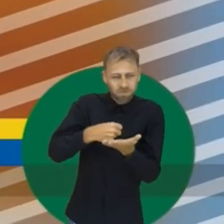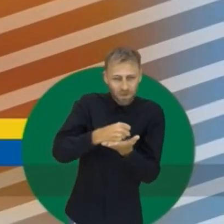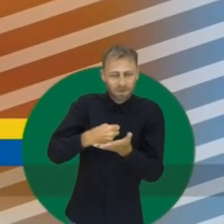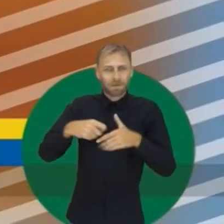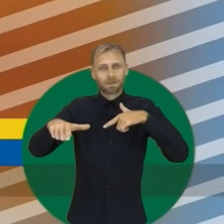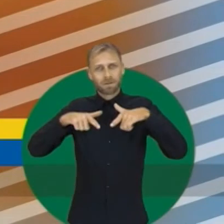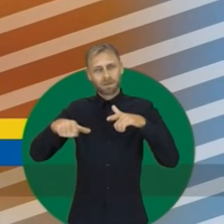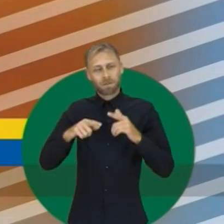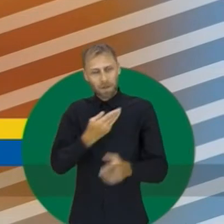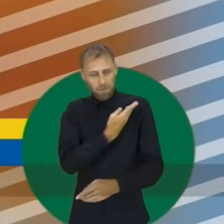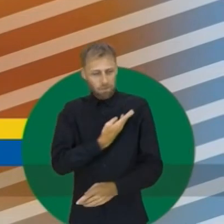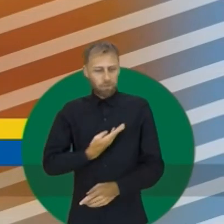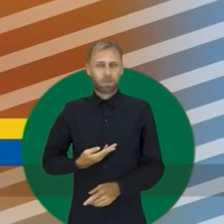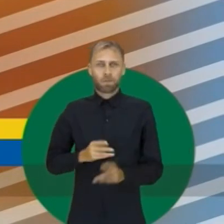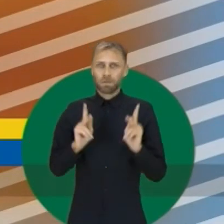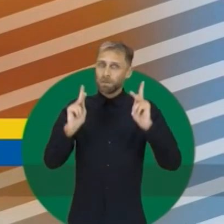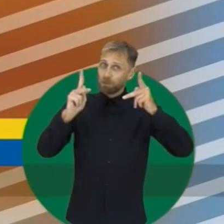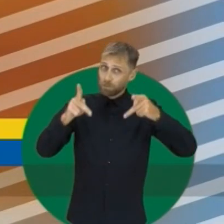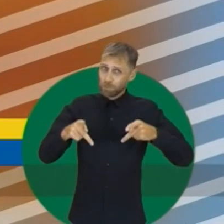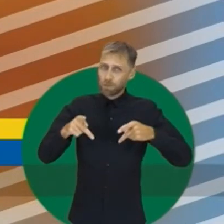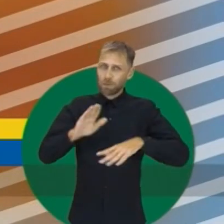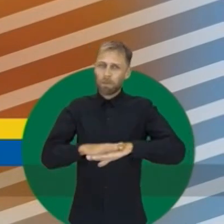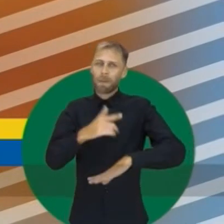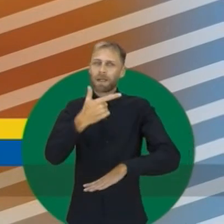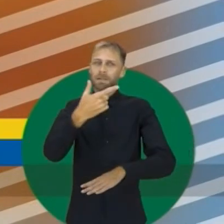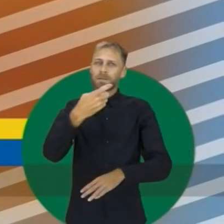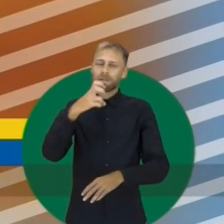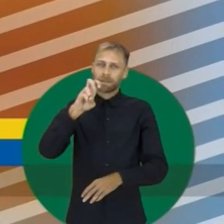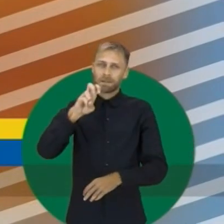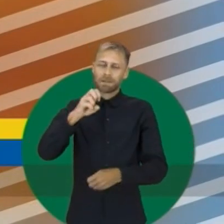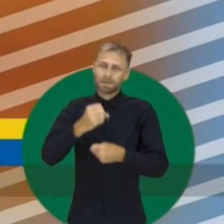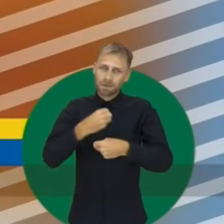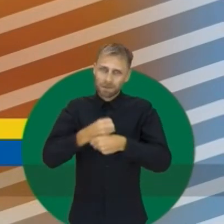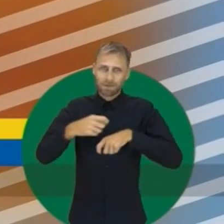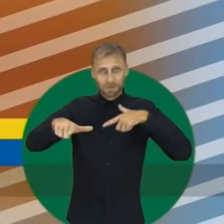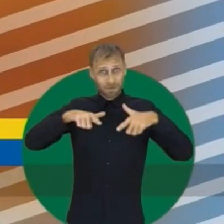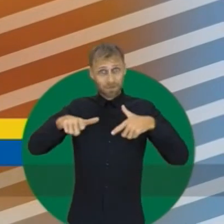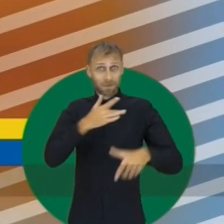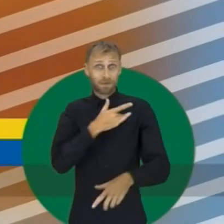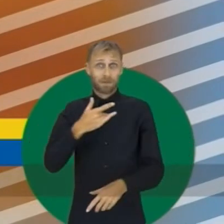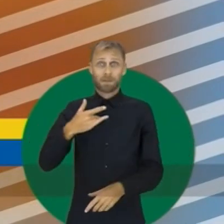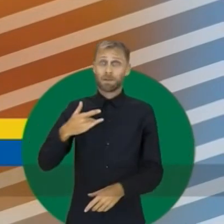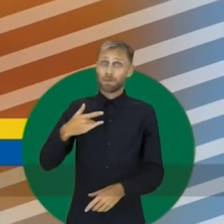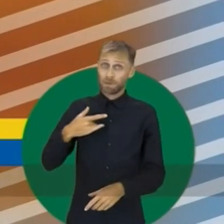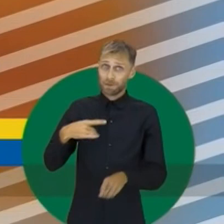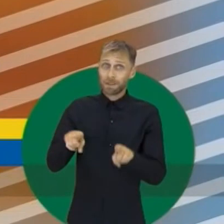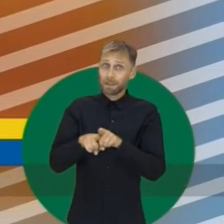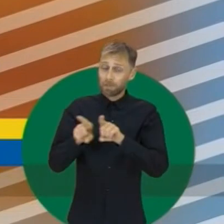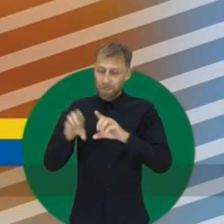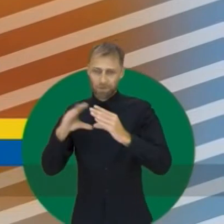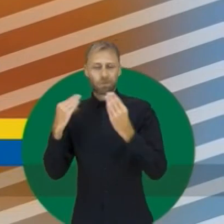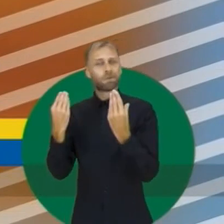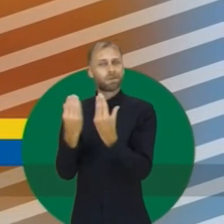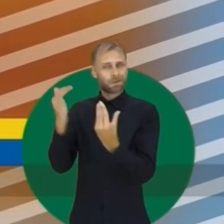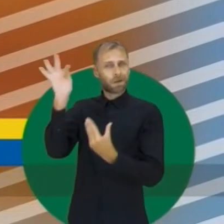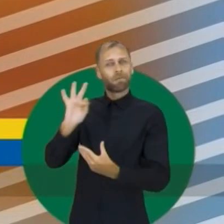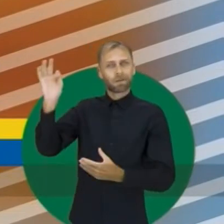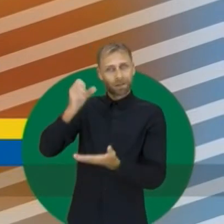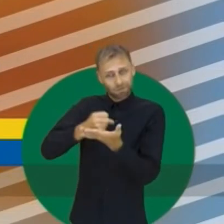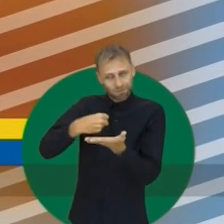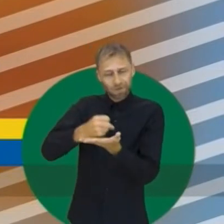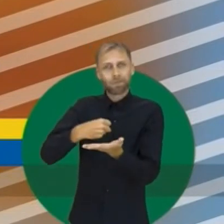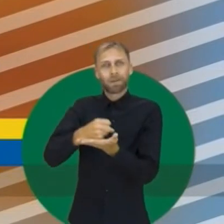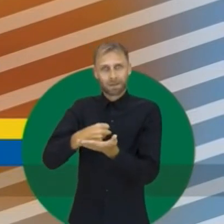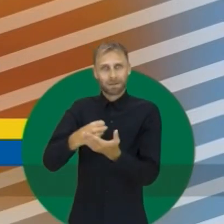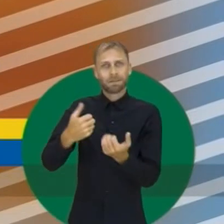pública E portoense Com mais de 25 anos De serviço prestado na saúde Sou conselheira federal de farmácia E